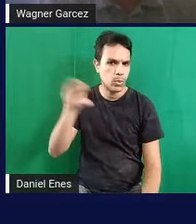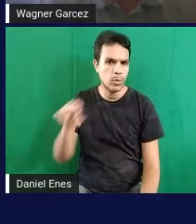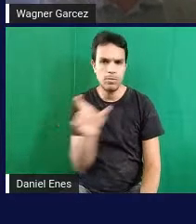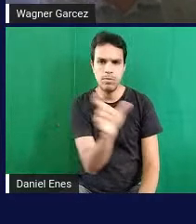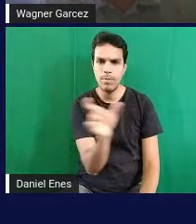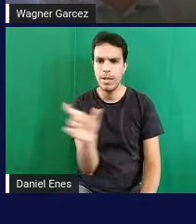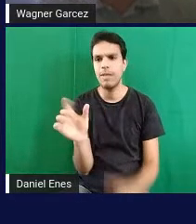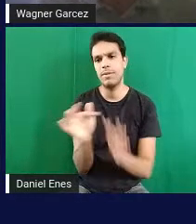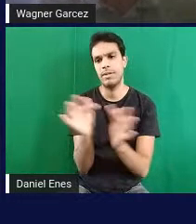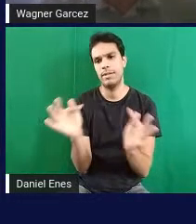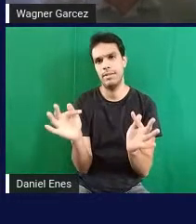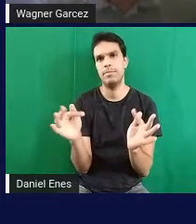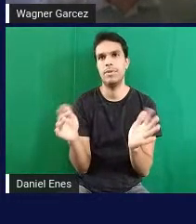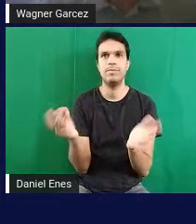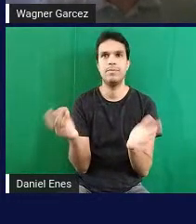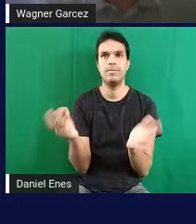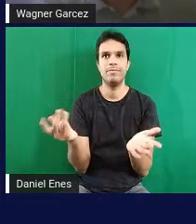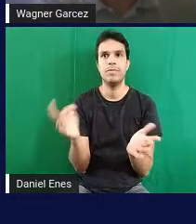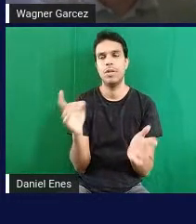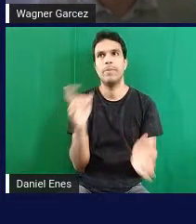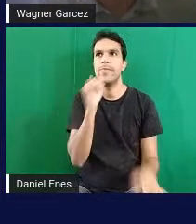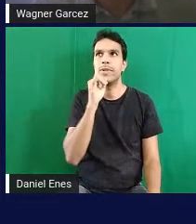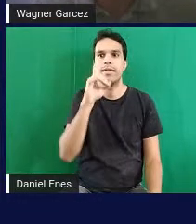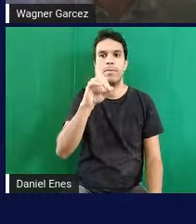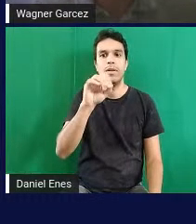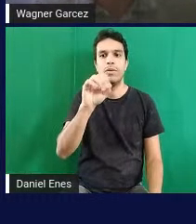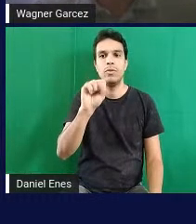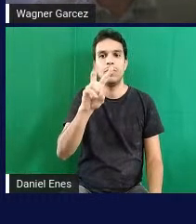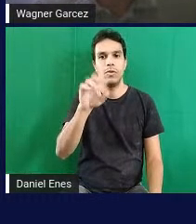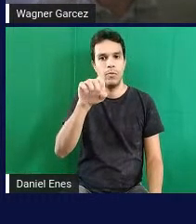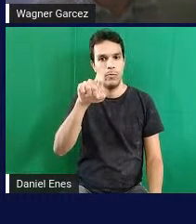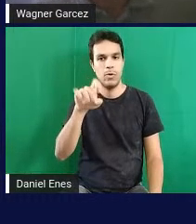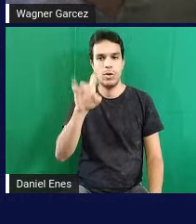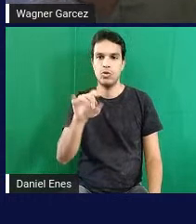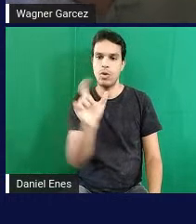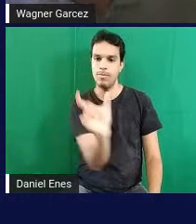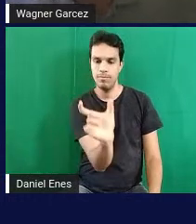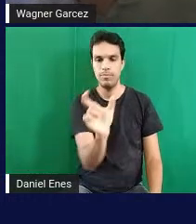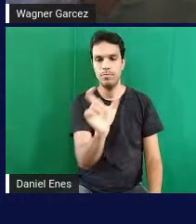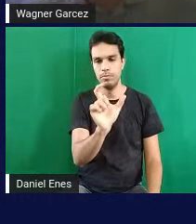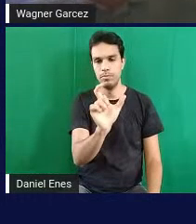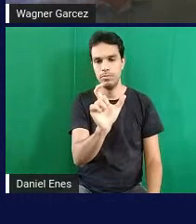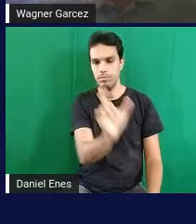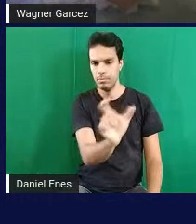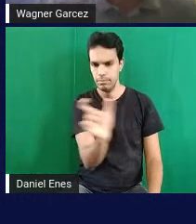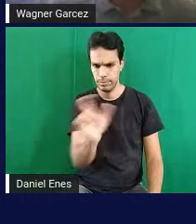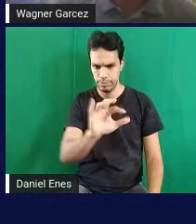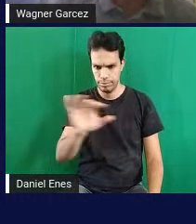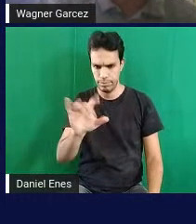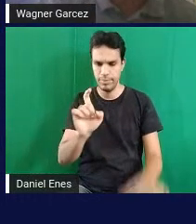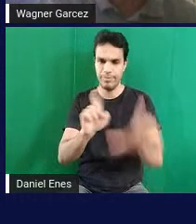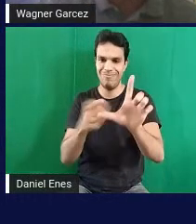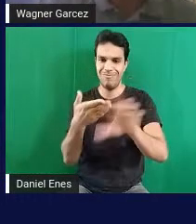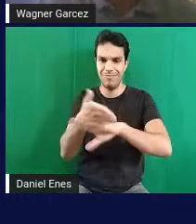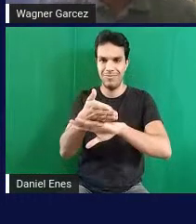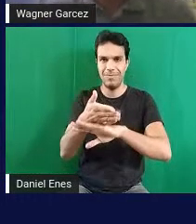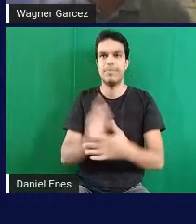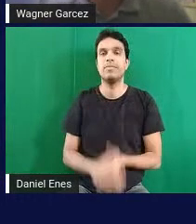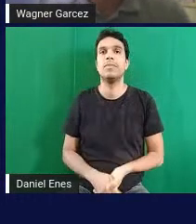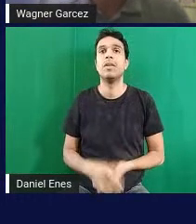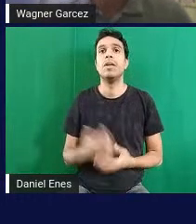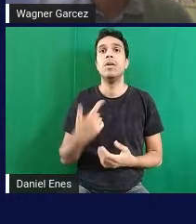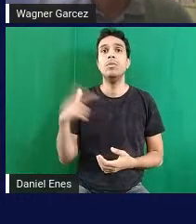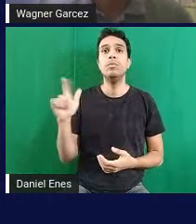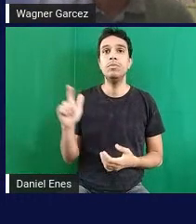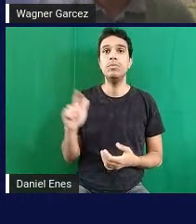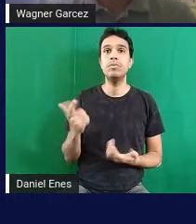link, né? 2Vox somente. E o último ponto ali é imagens e gráficos. Esse ponto é muito importante, porque quando o leitor de tela faz a